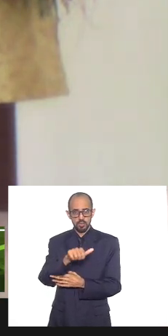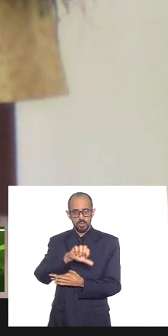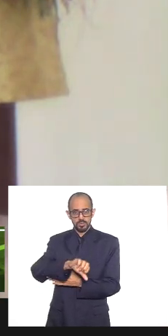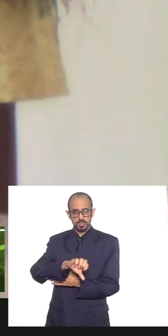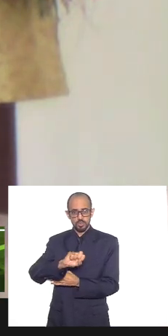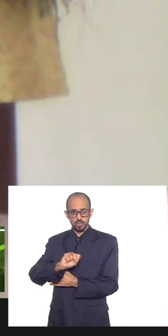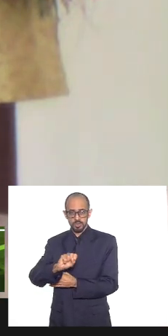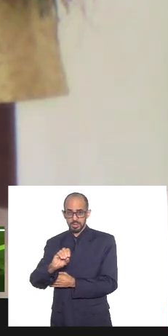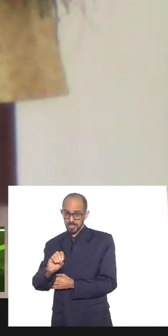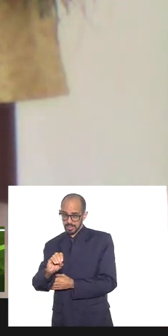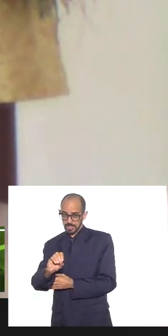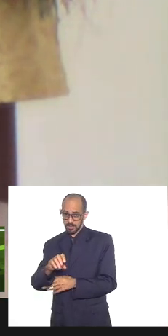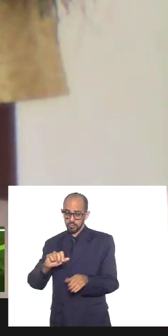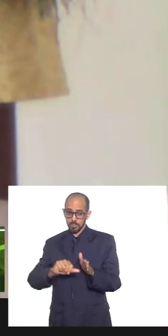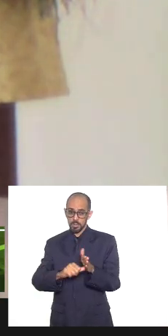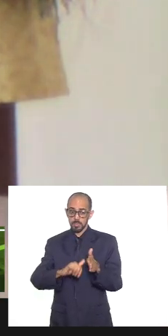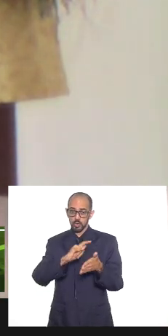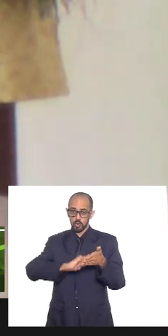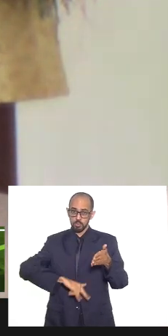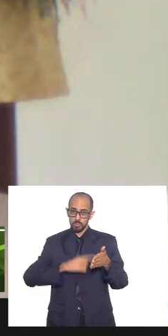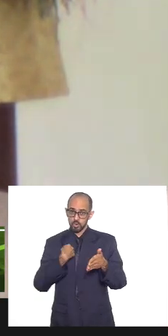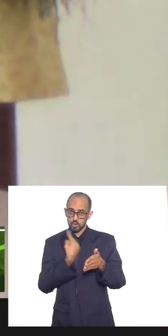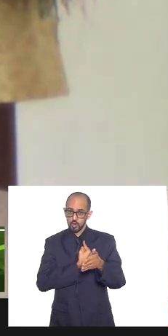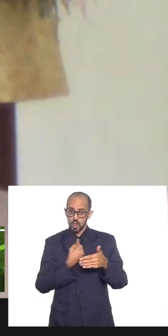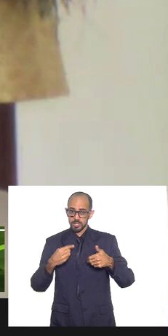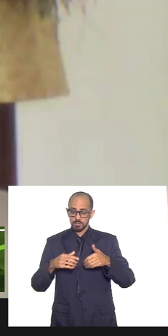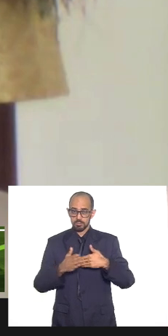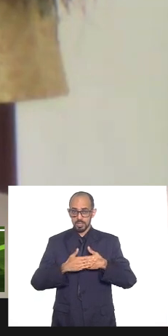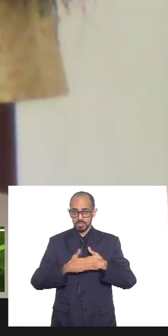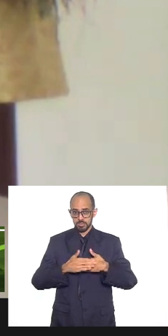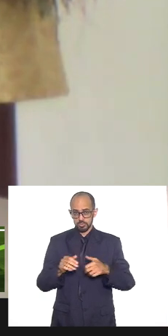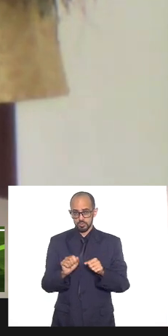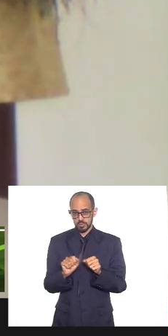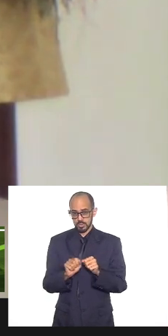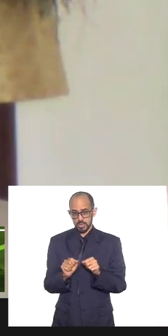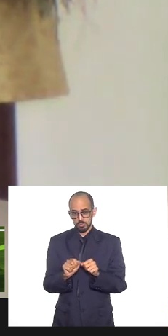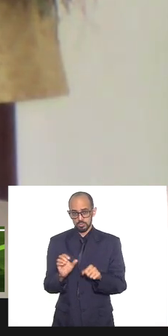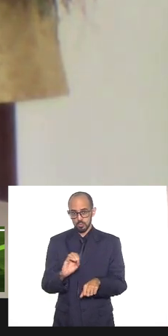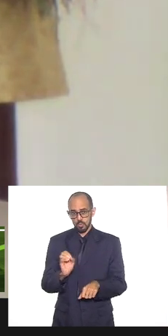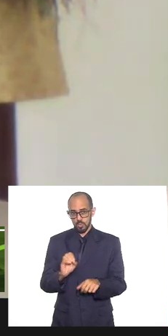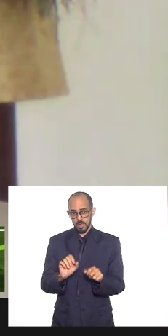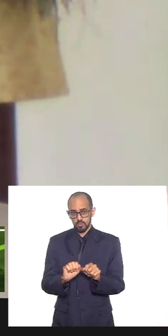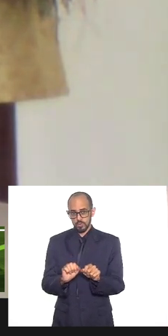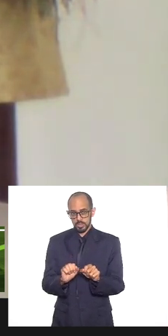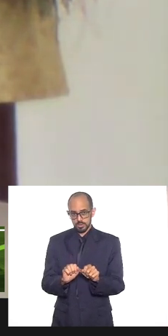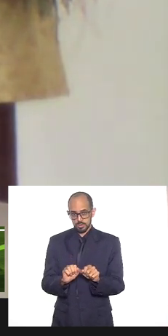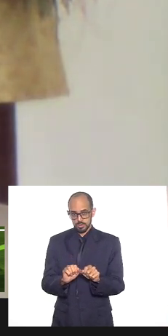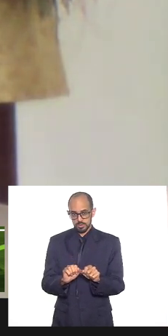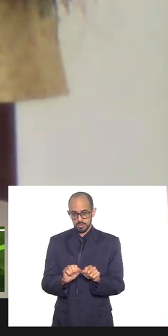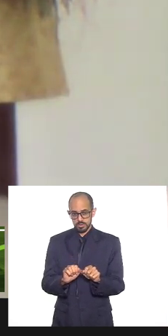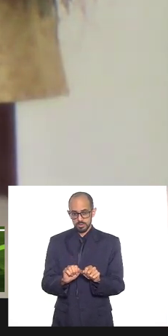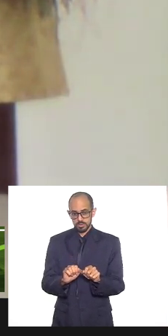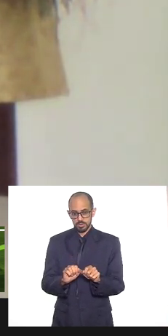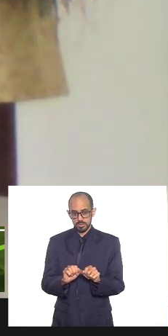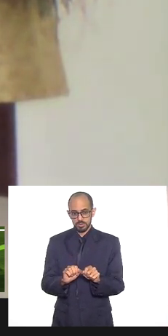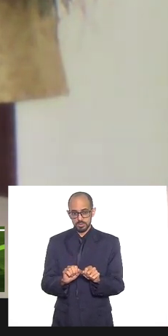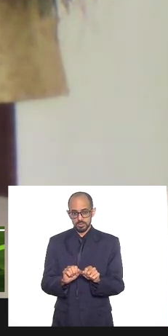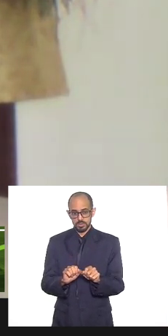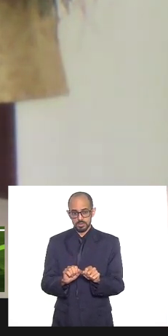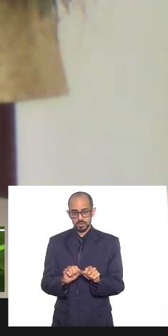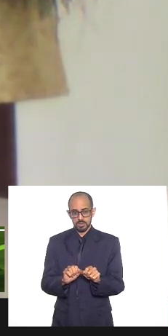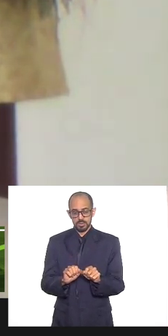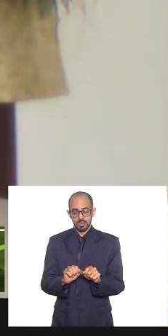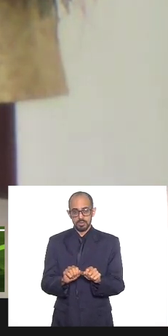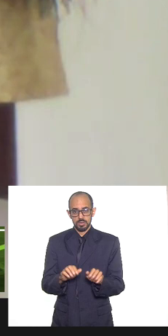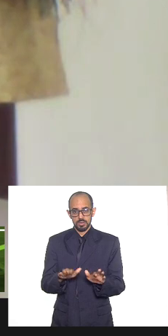nós que fizemos, não foi outro grupo nem ninguém que fez o dossiê, a Guerra Santa fabricada, fomos nós,